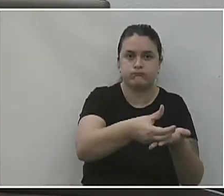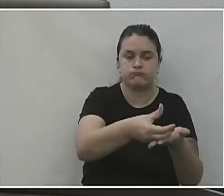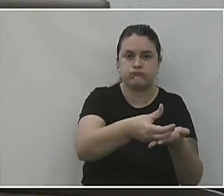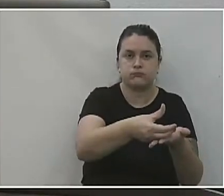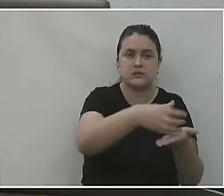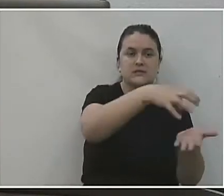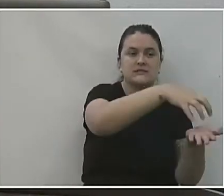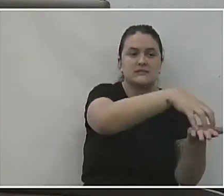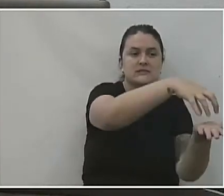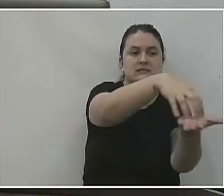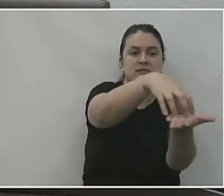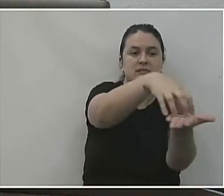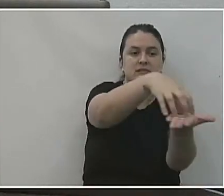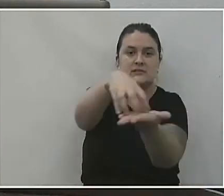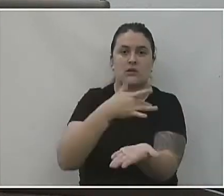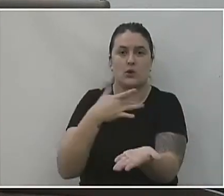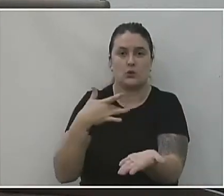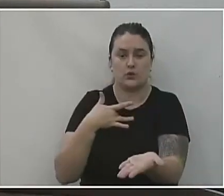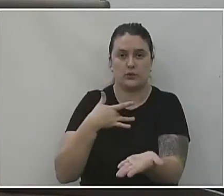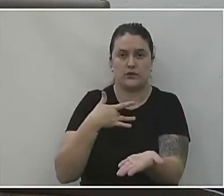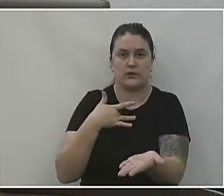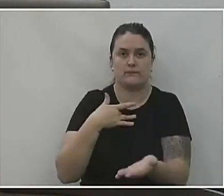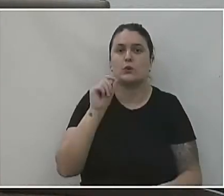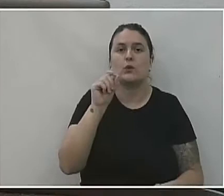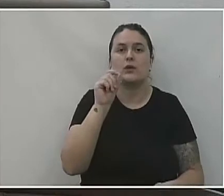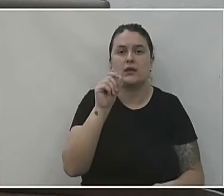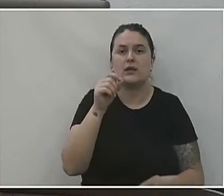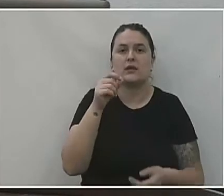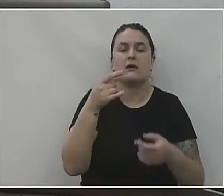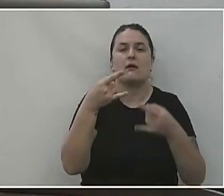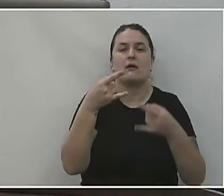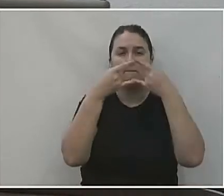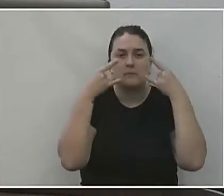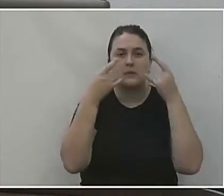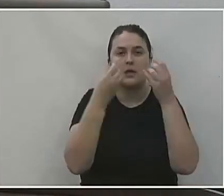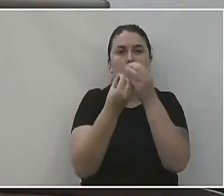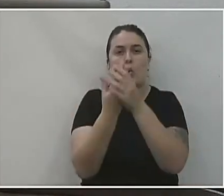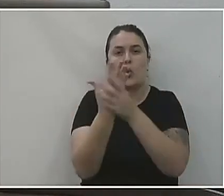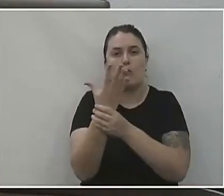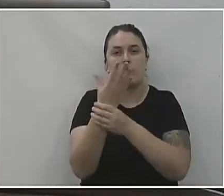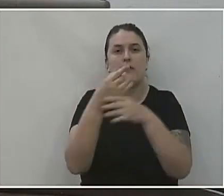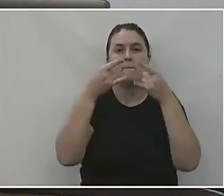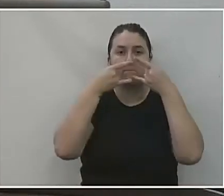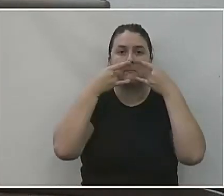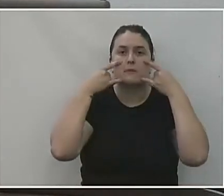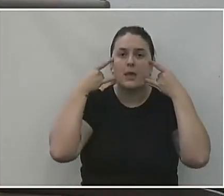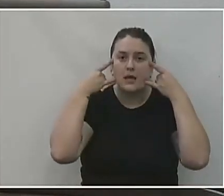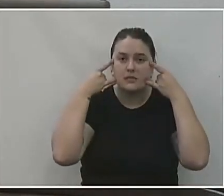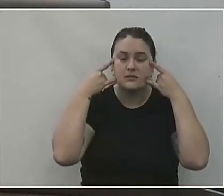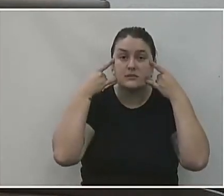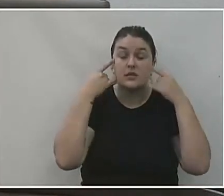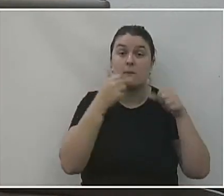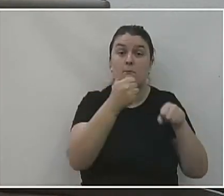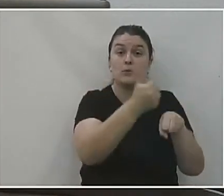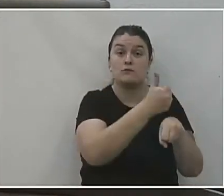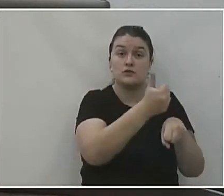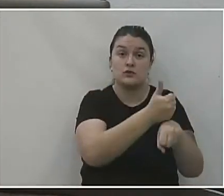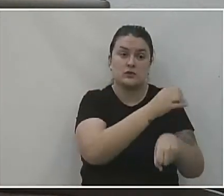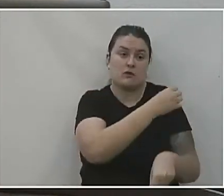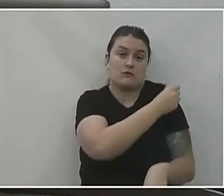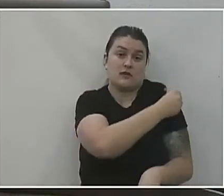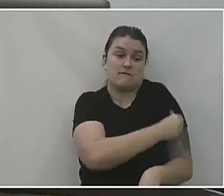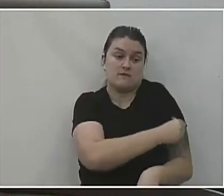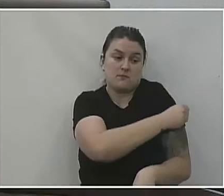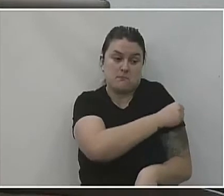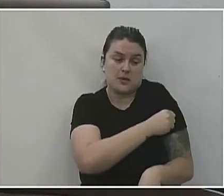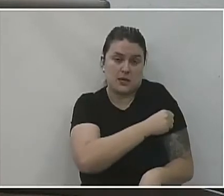dos postos de saúde. O que é um EPI mais básico, uma luva, uma máscara, os profissionais, os técnicos